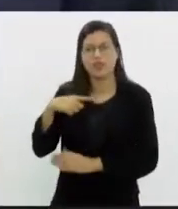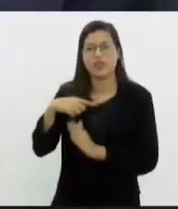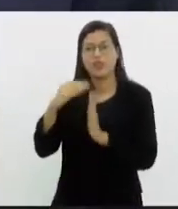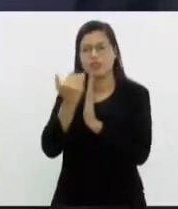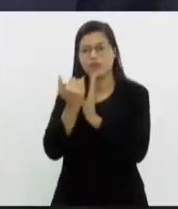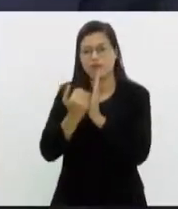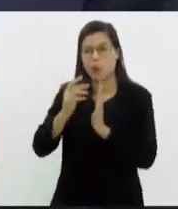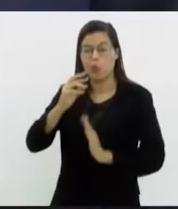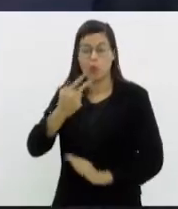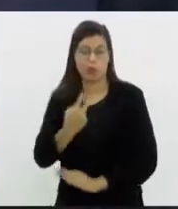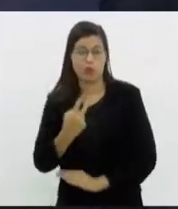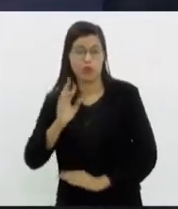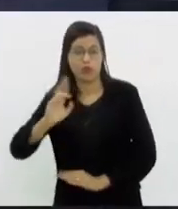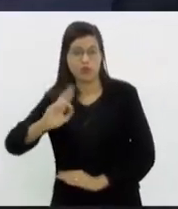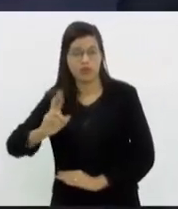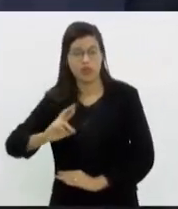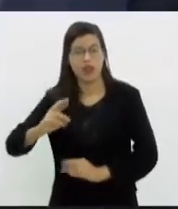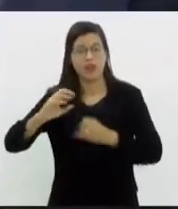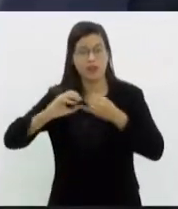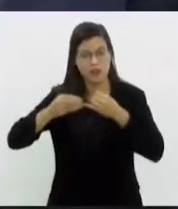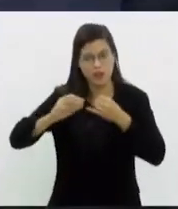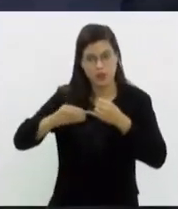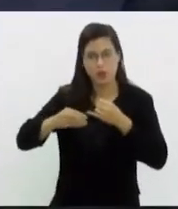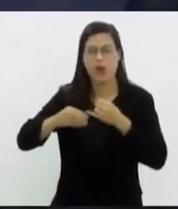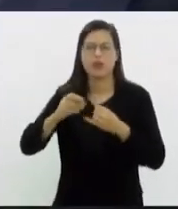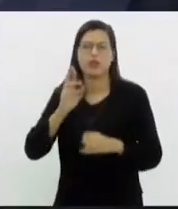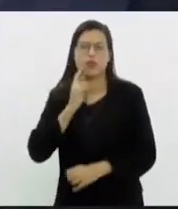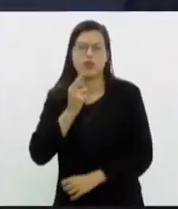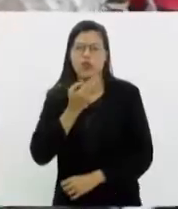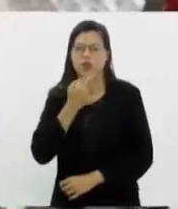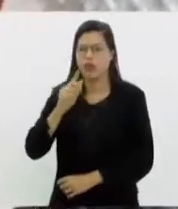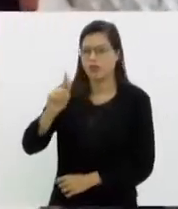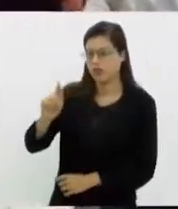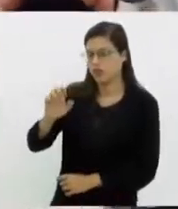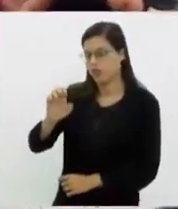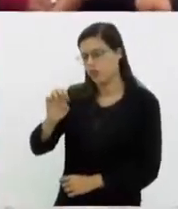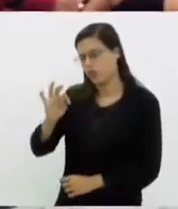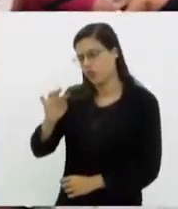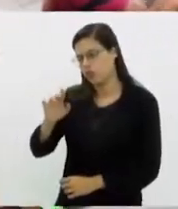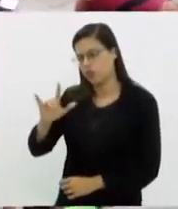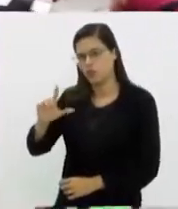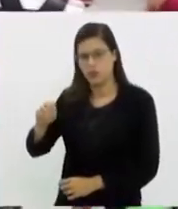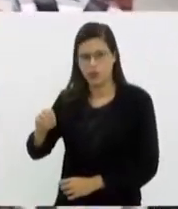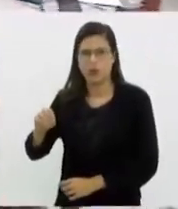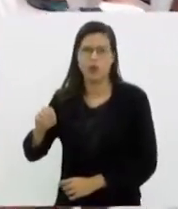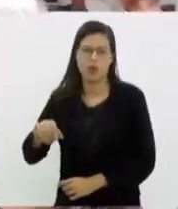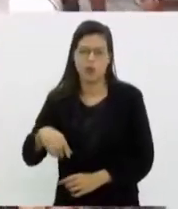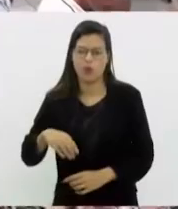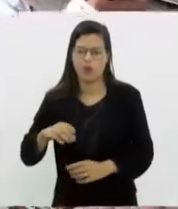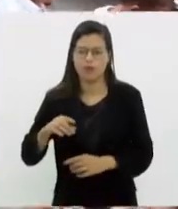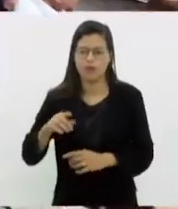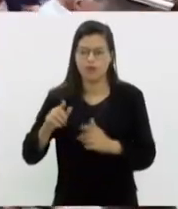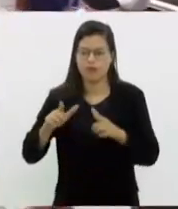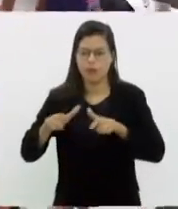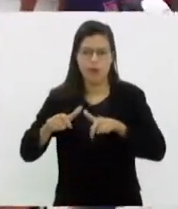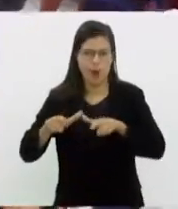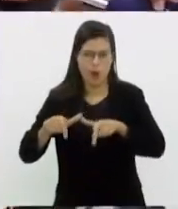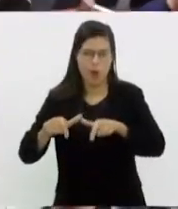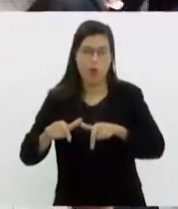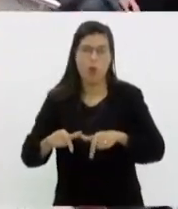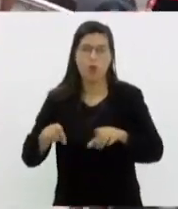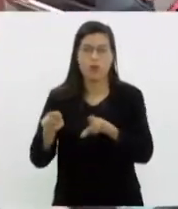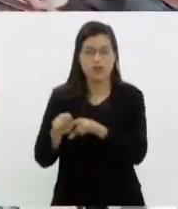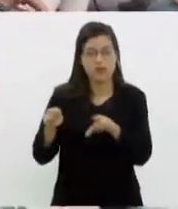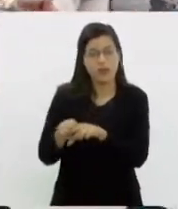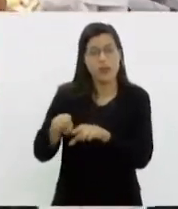,00, será servido uma feijoada no restaurante Getúlio Vargas, em Bangu. No restaurante João Goulart, em bom sucesso, o prato principal é